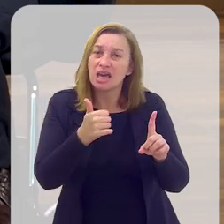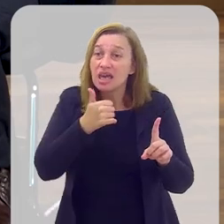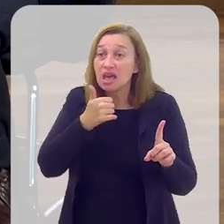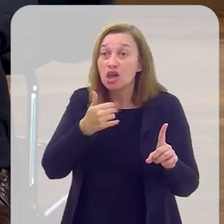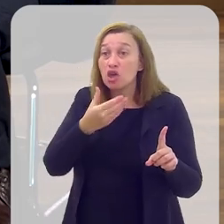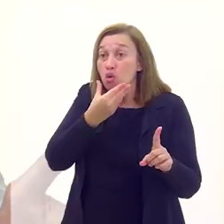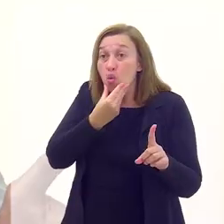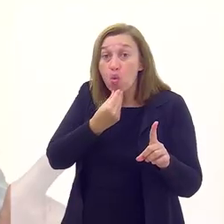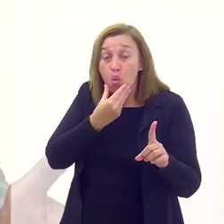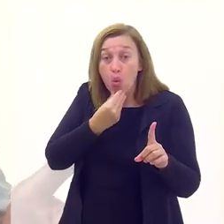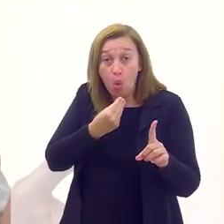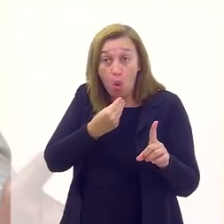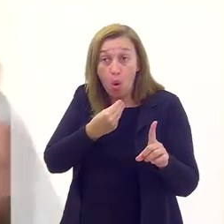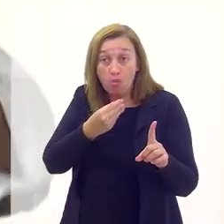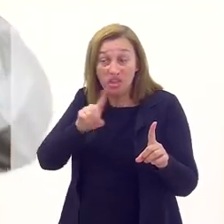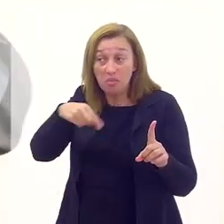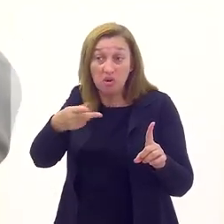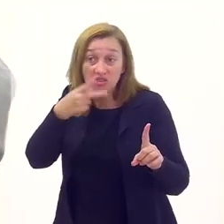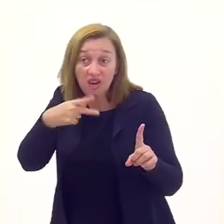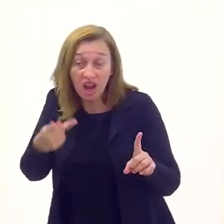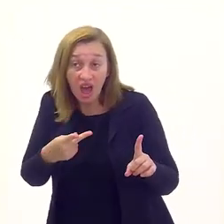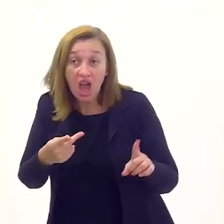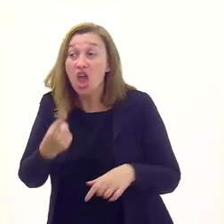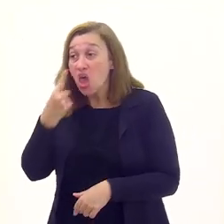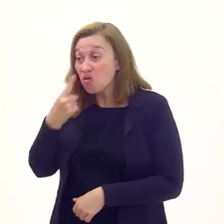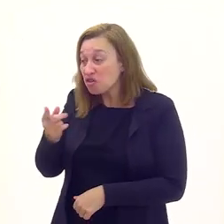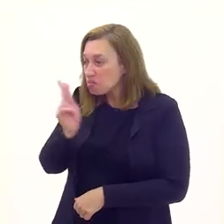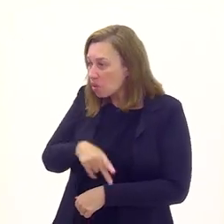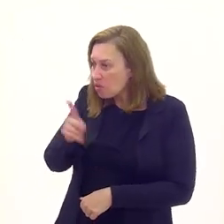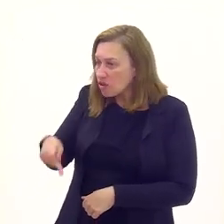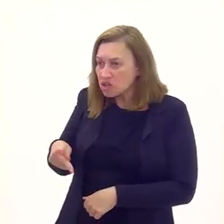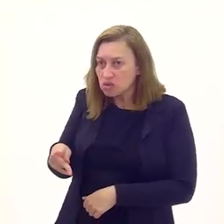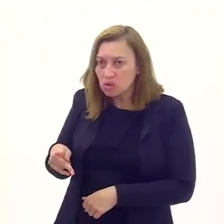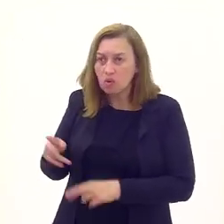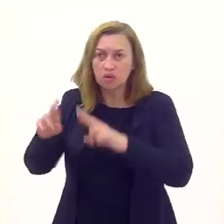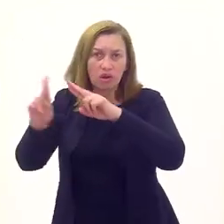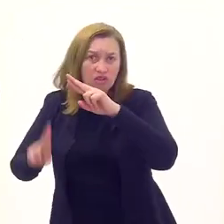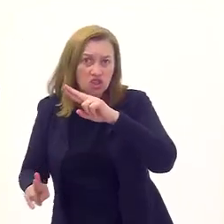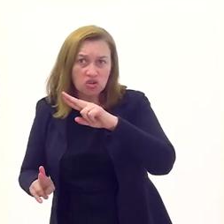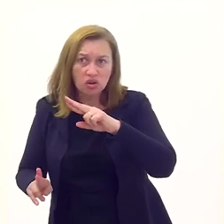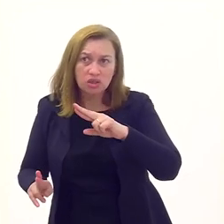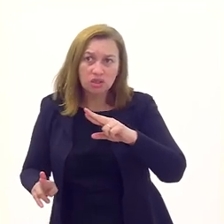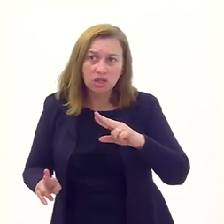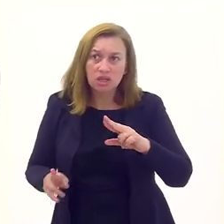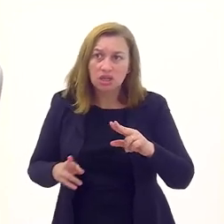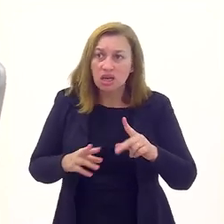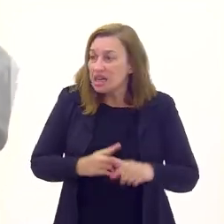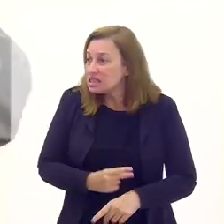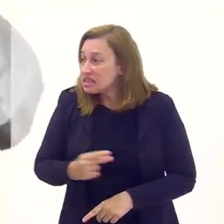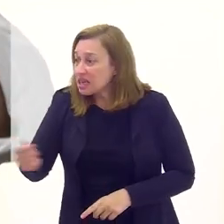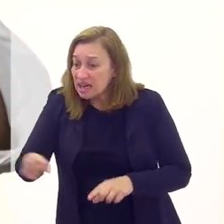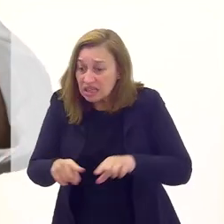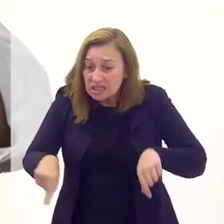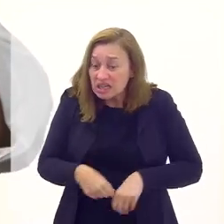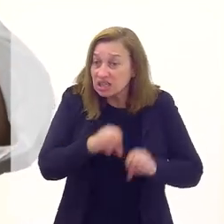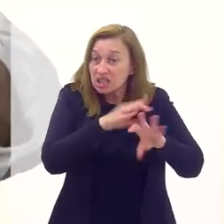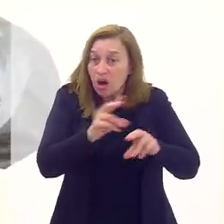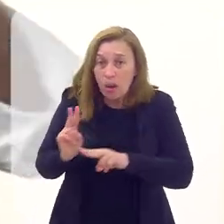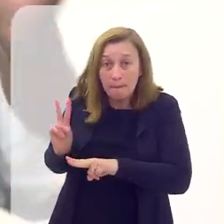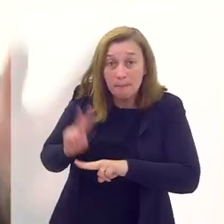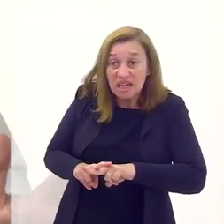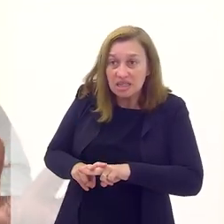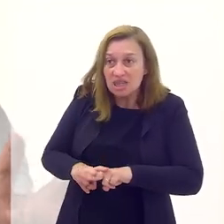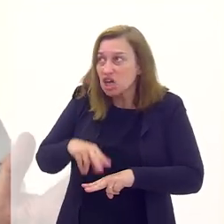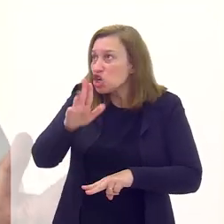marido confessar. Eu vi professor meu, estudava na aplicação da UFRJ, sair da sala de aula